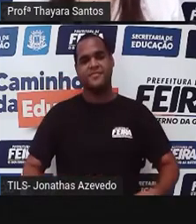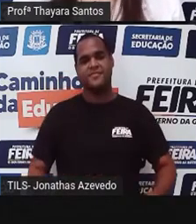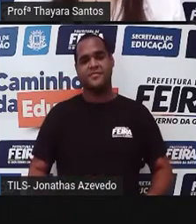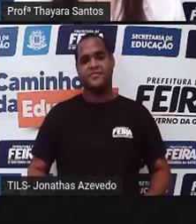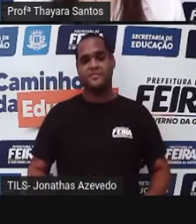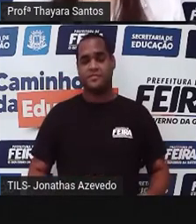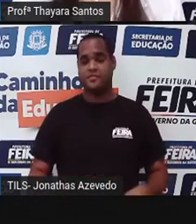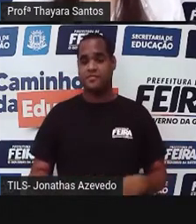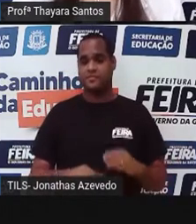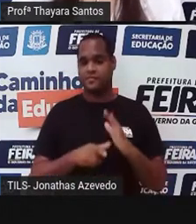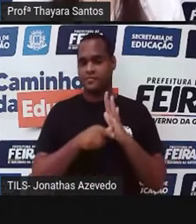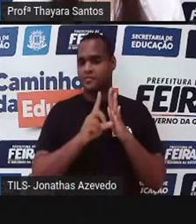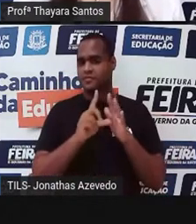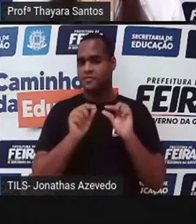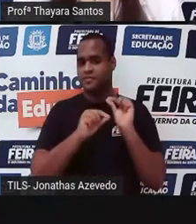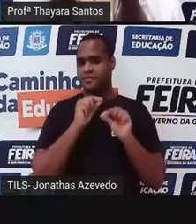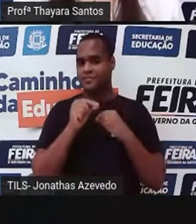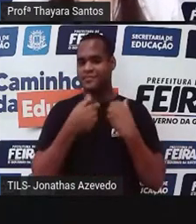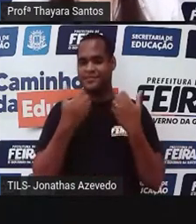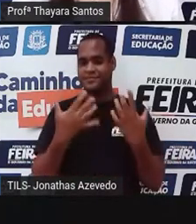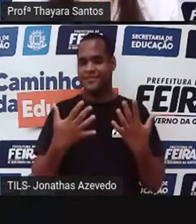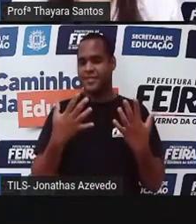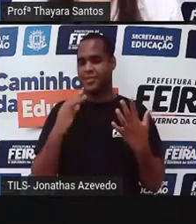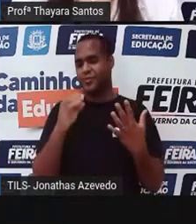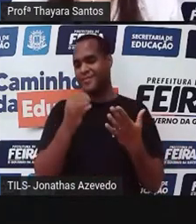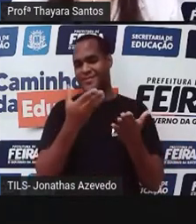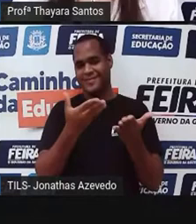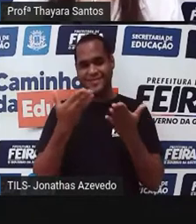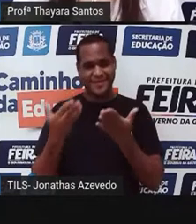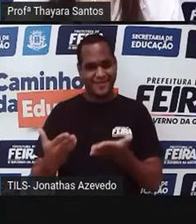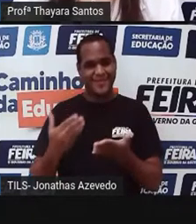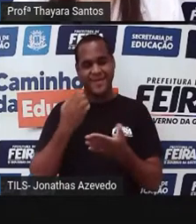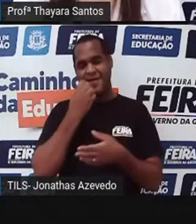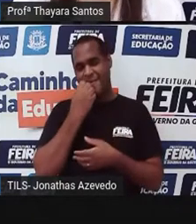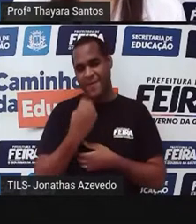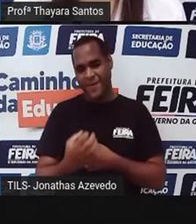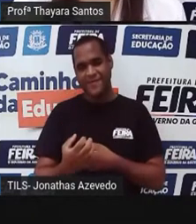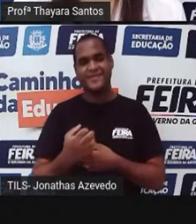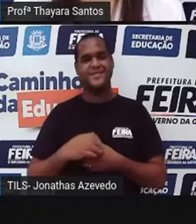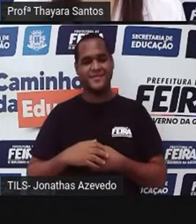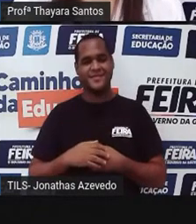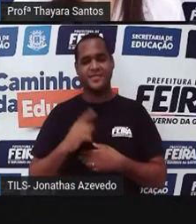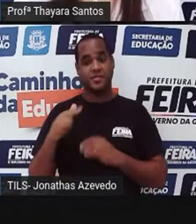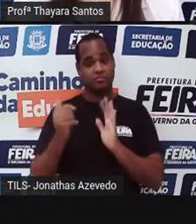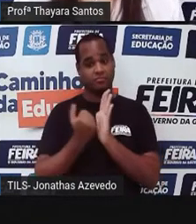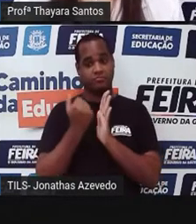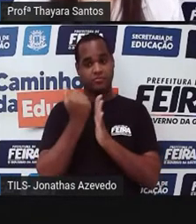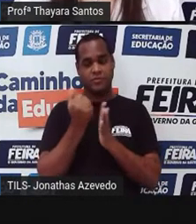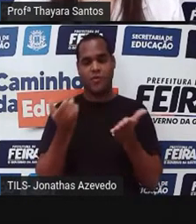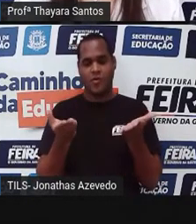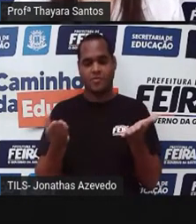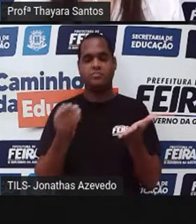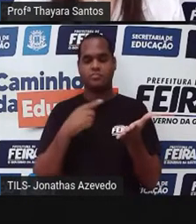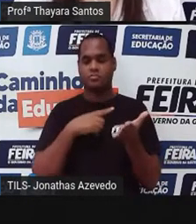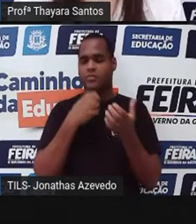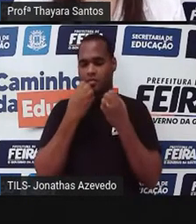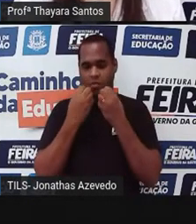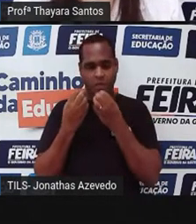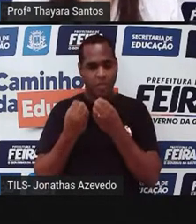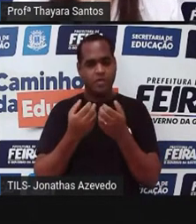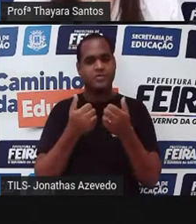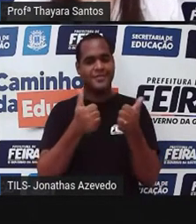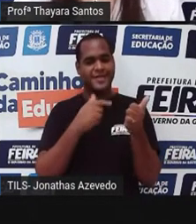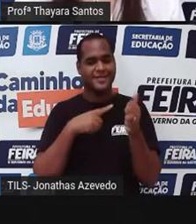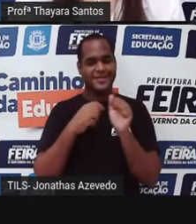Antes de tudo, sejam todos vocês que estão aí do outro lado muito bem-vindos à nossa aula de hoje. É muito bom tê-los aqui